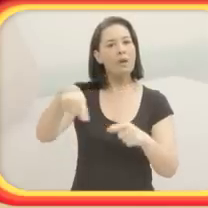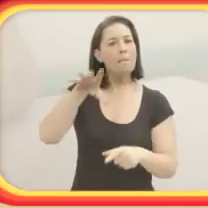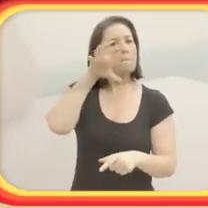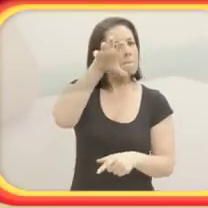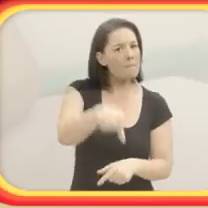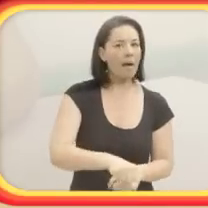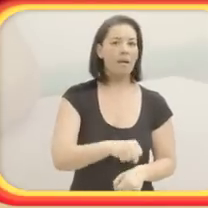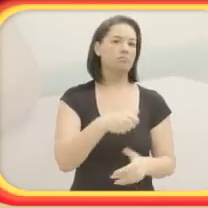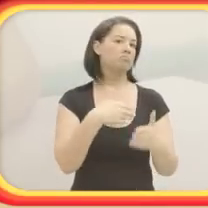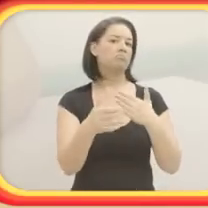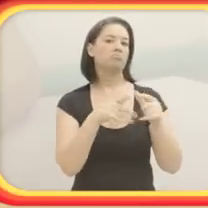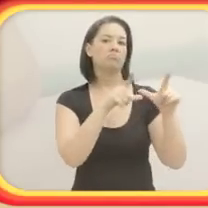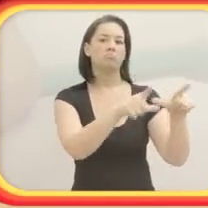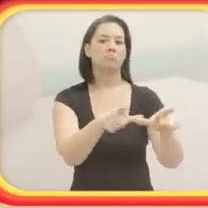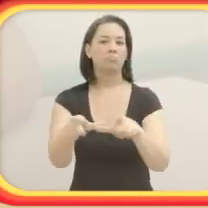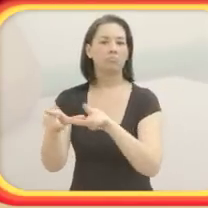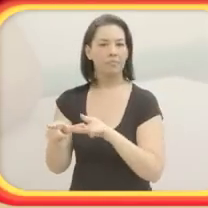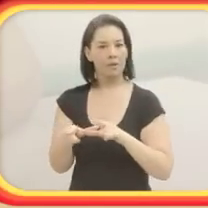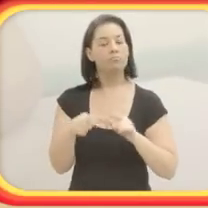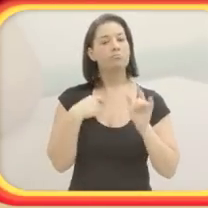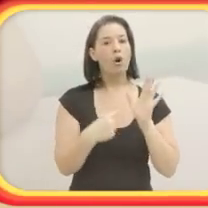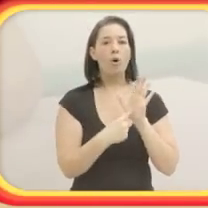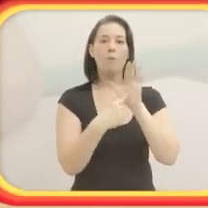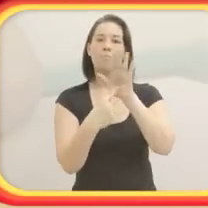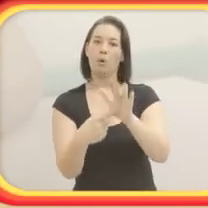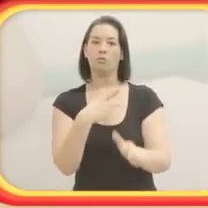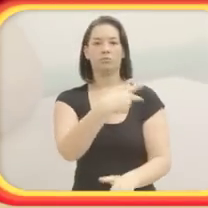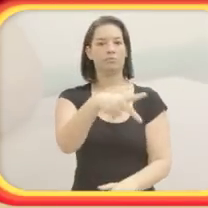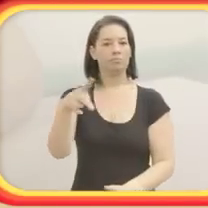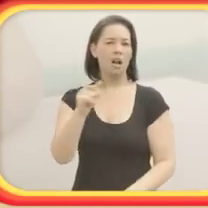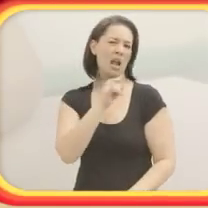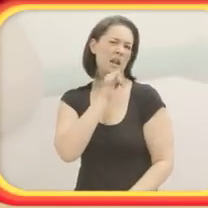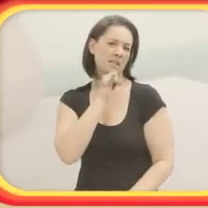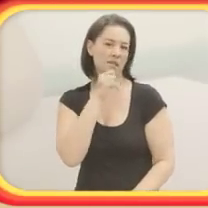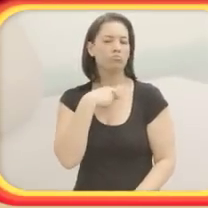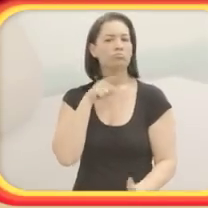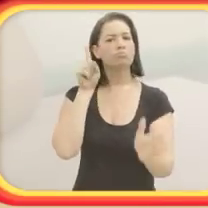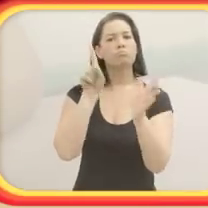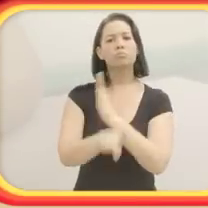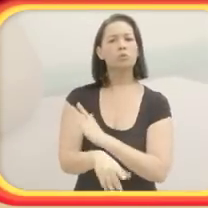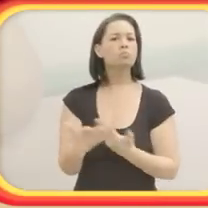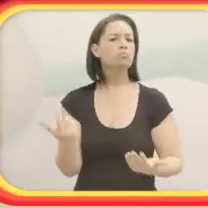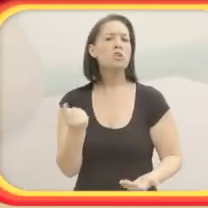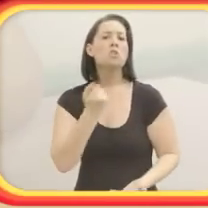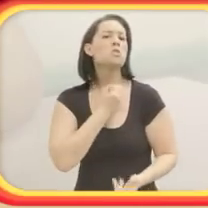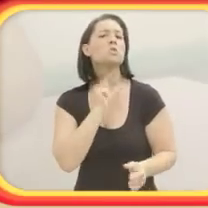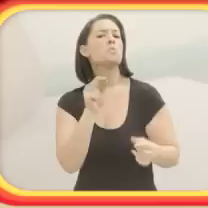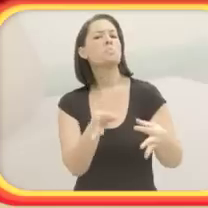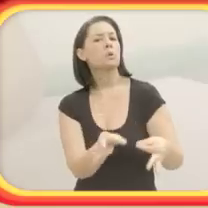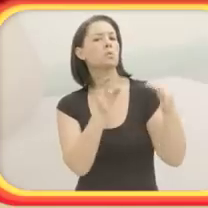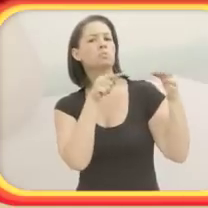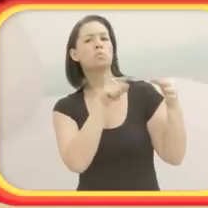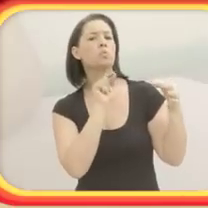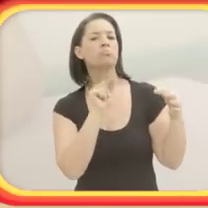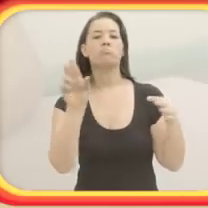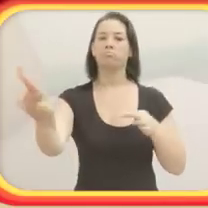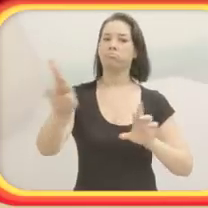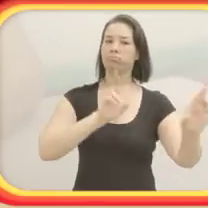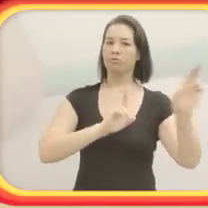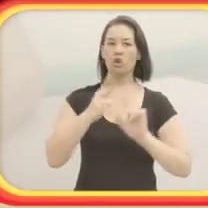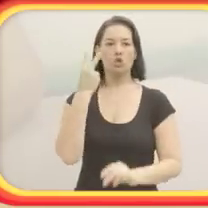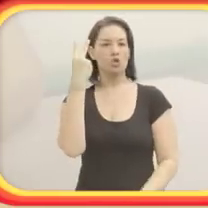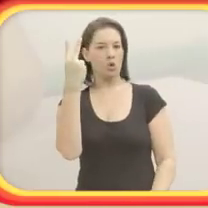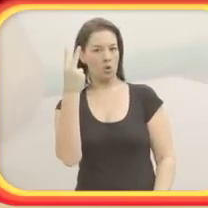cartões, né? Então, eu mostrava para eles, por exemplo, perguntava que número é esse? Aí eles respondiam 2. Isso eles não têm